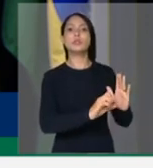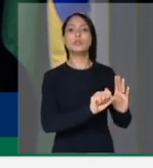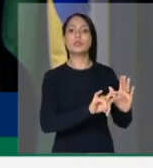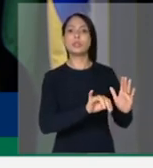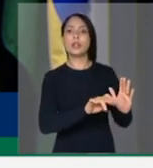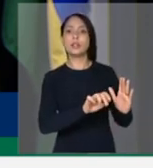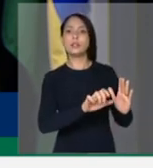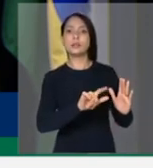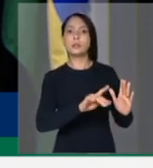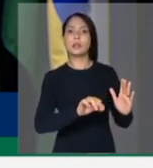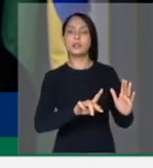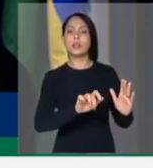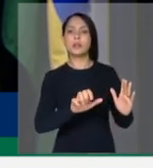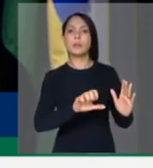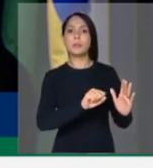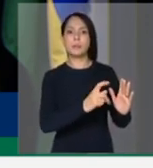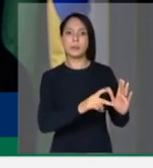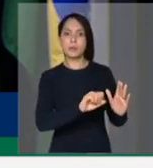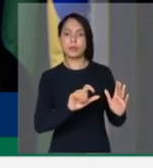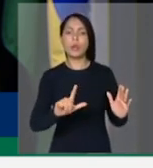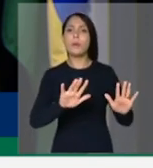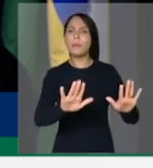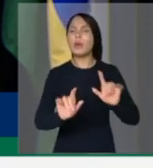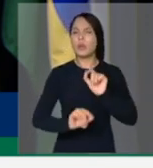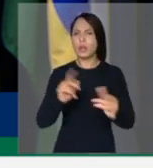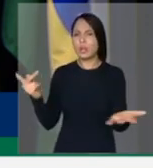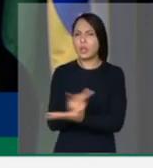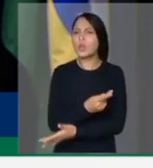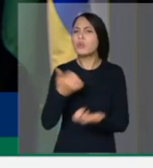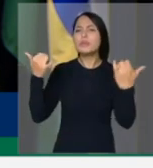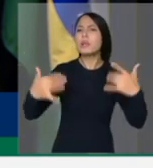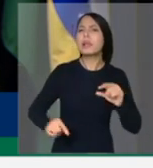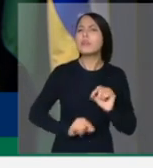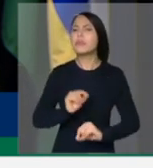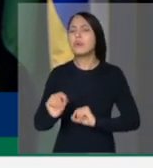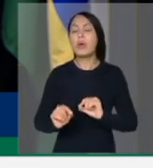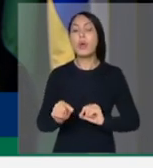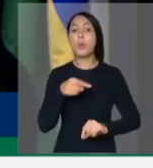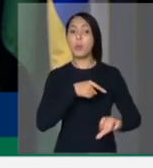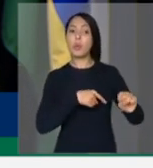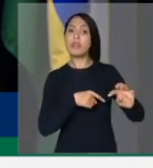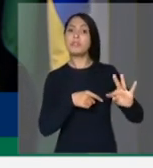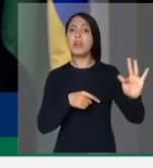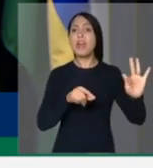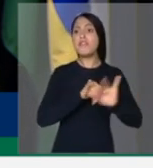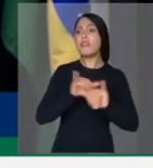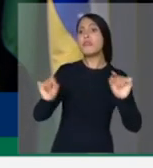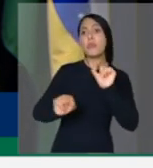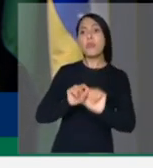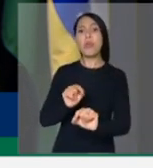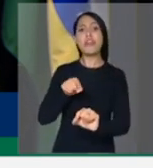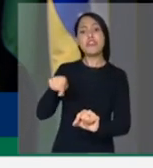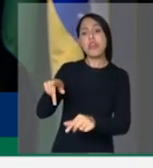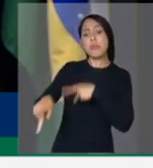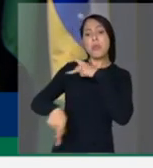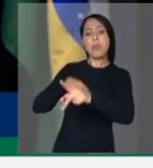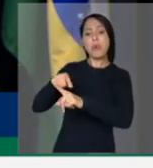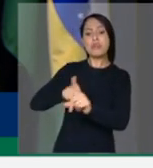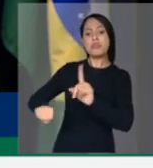qual é a justificativa? A justificativa é de que isso estaria colocando em risco a sociedade.